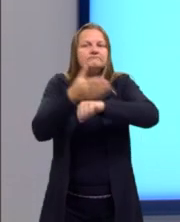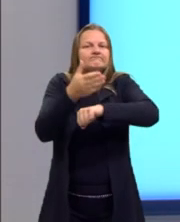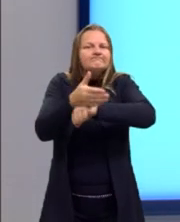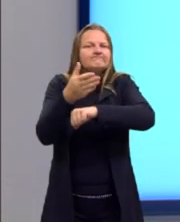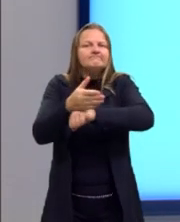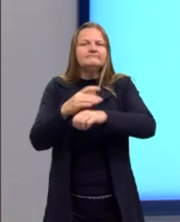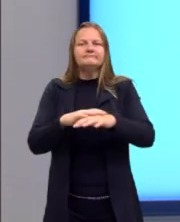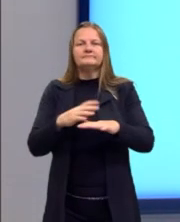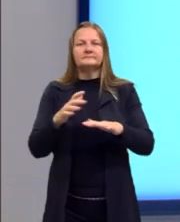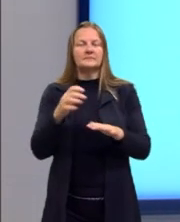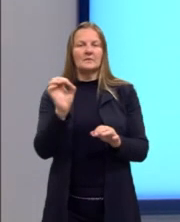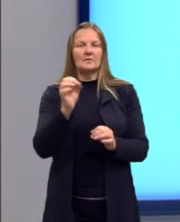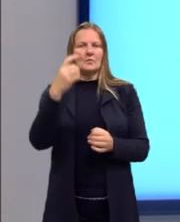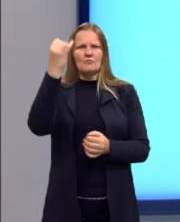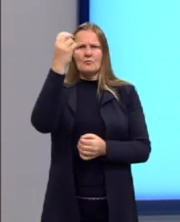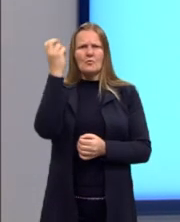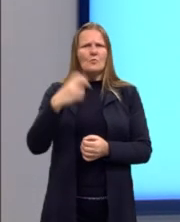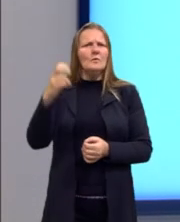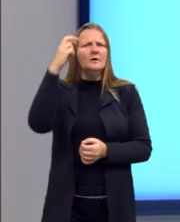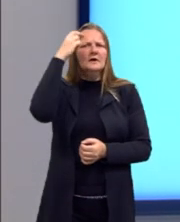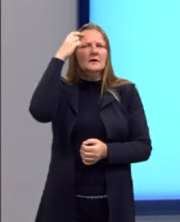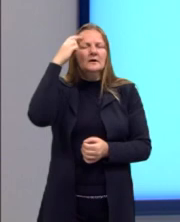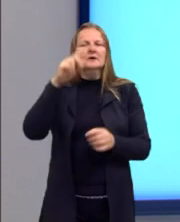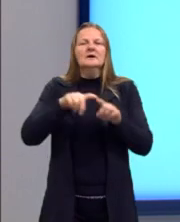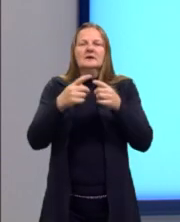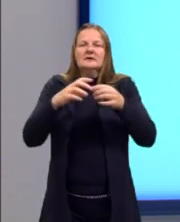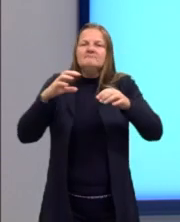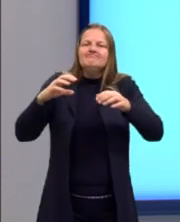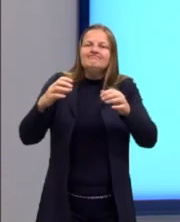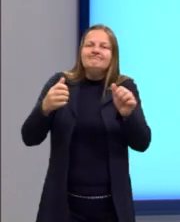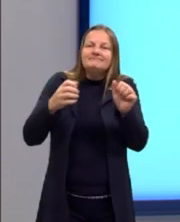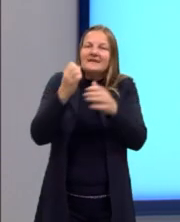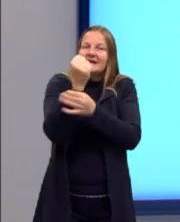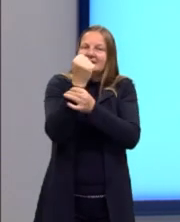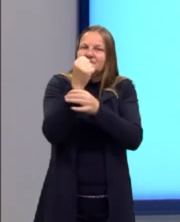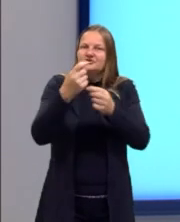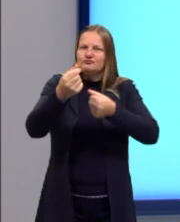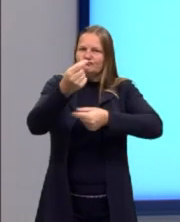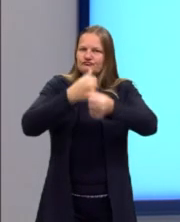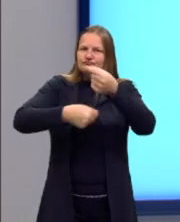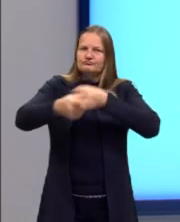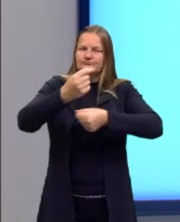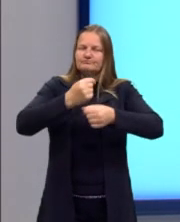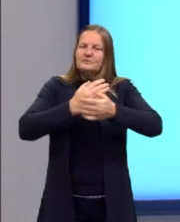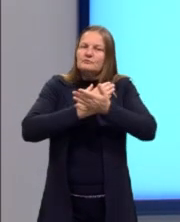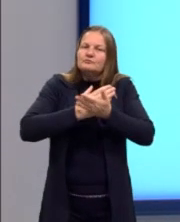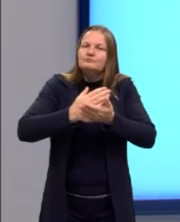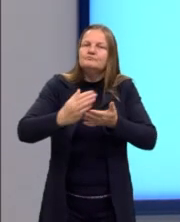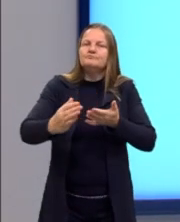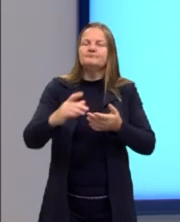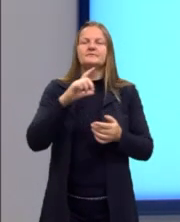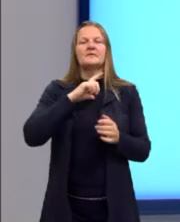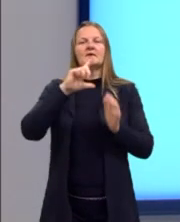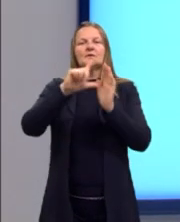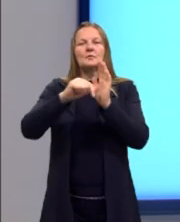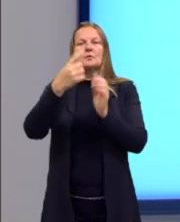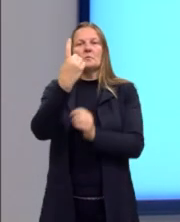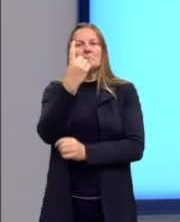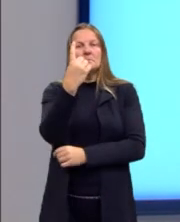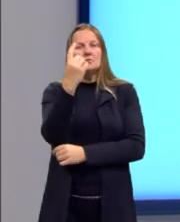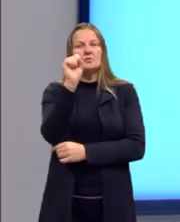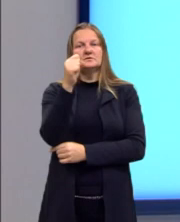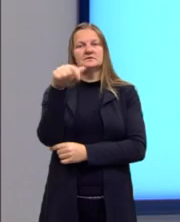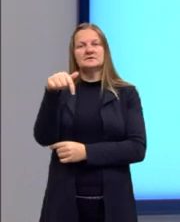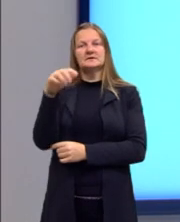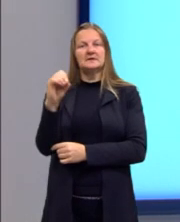tanto essa imposição da cultura, era mais para garantir seus interesses econômicos no início. Daí, de 1870